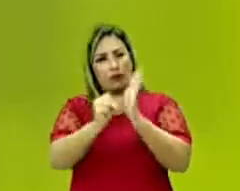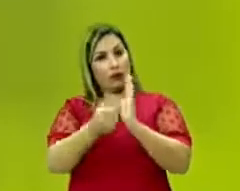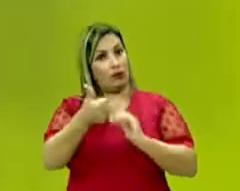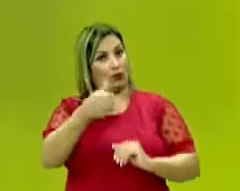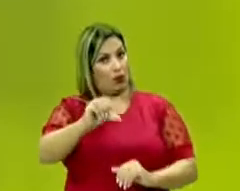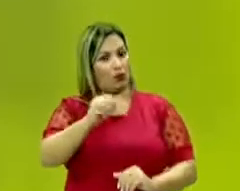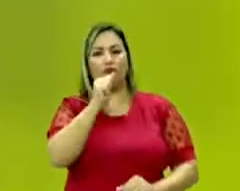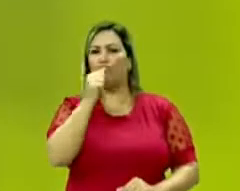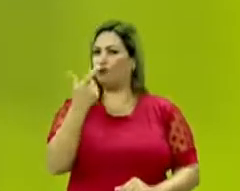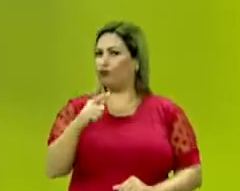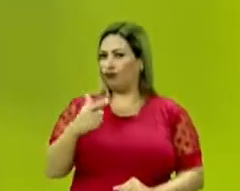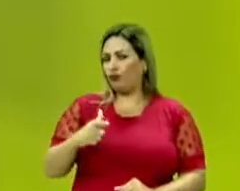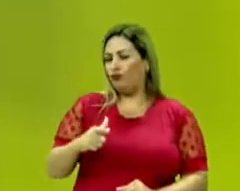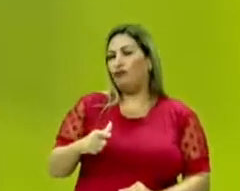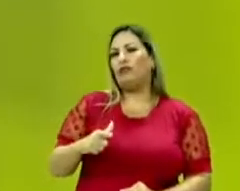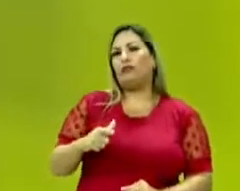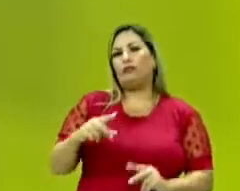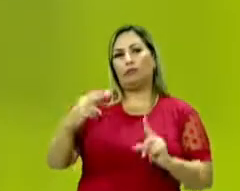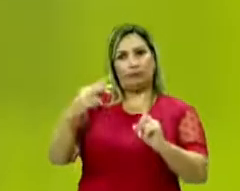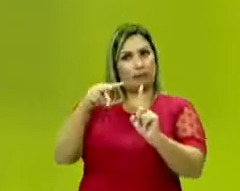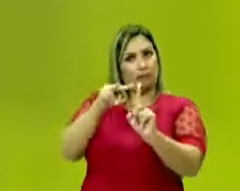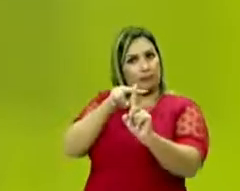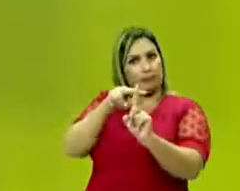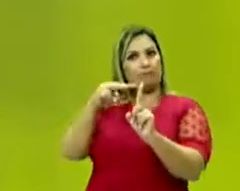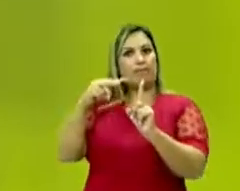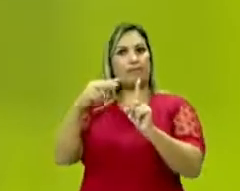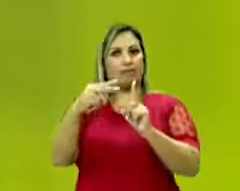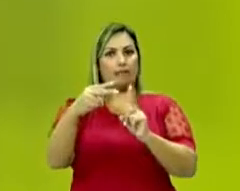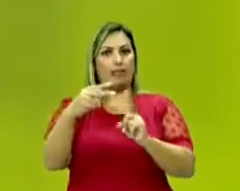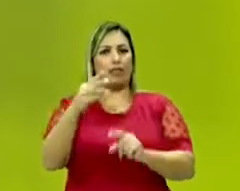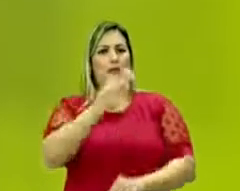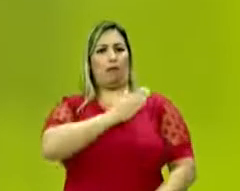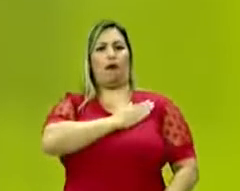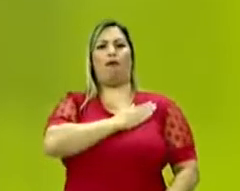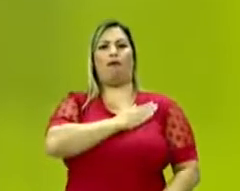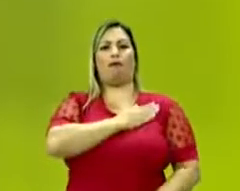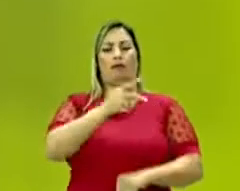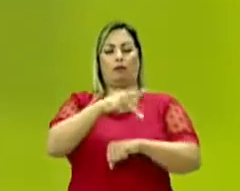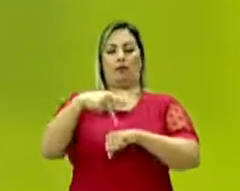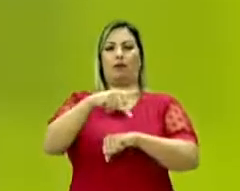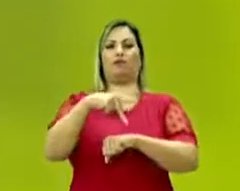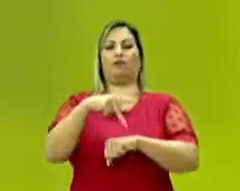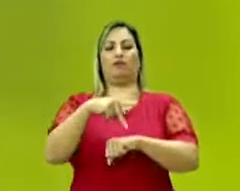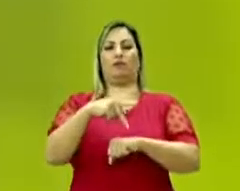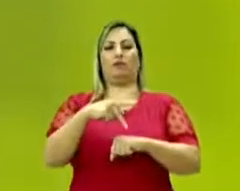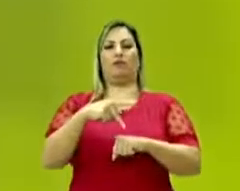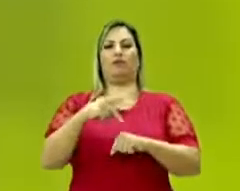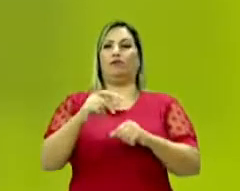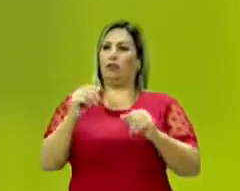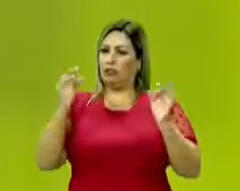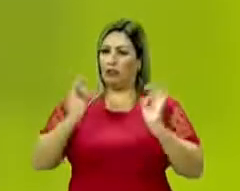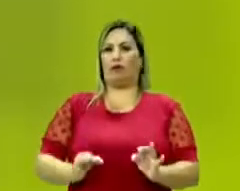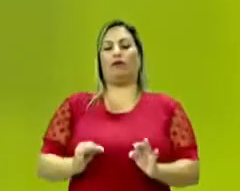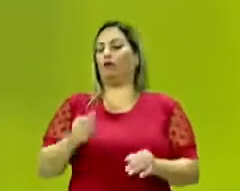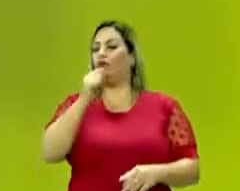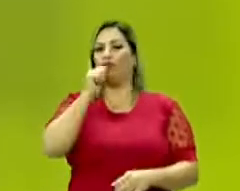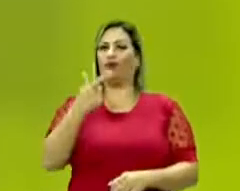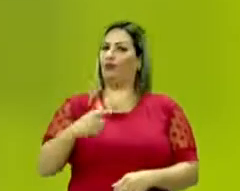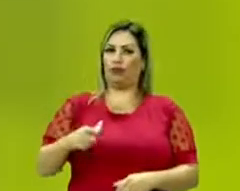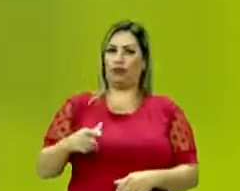ainda não tínhamos uma perspectiva de pátria, de nação construída, amarrada, coesa.